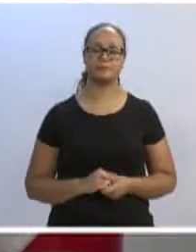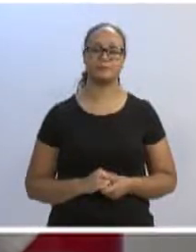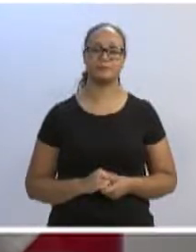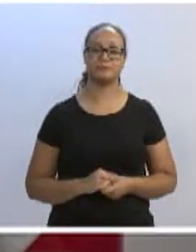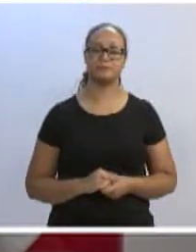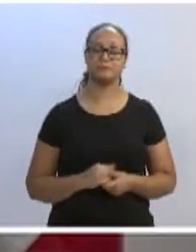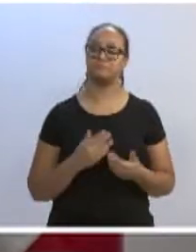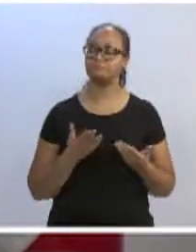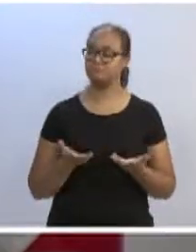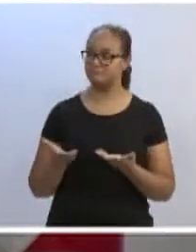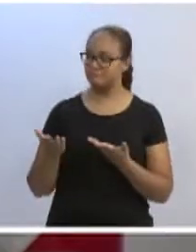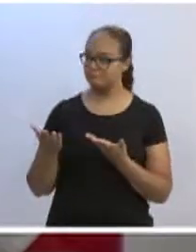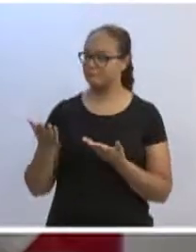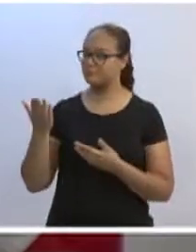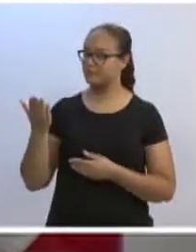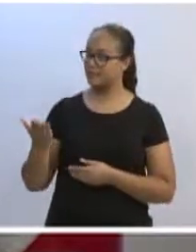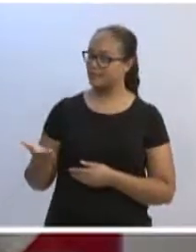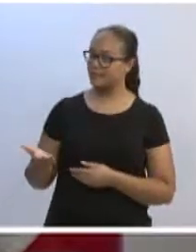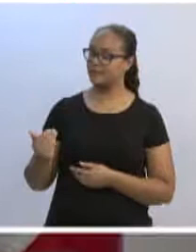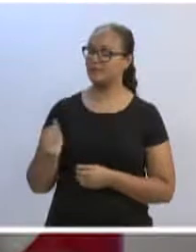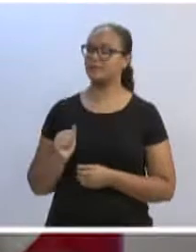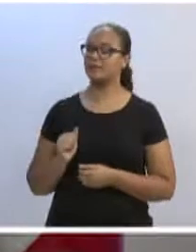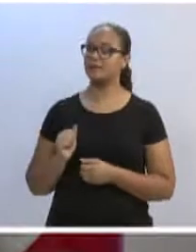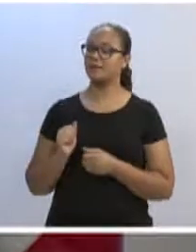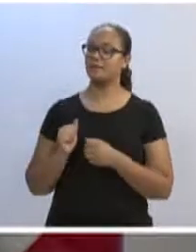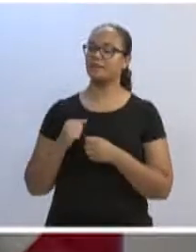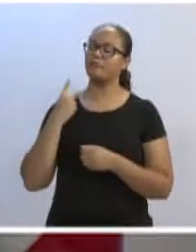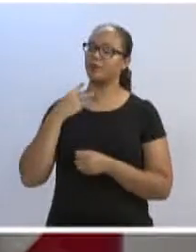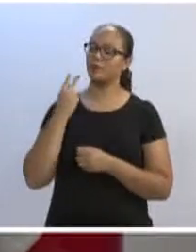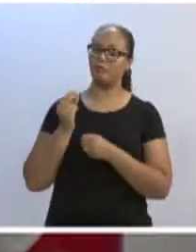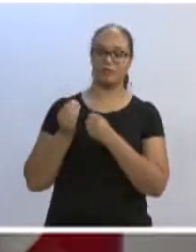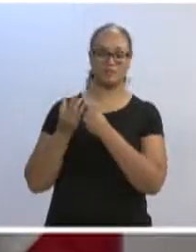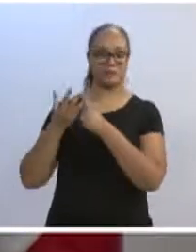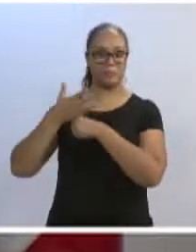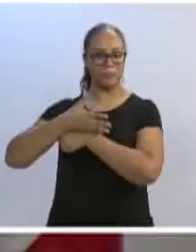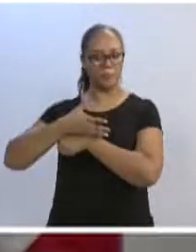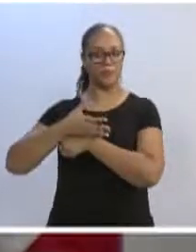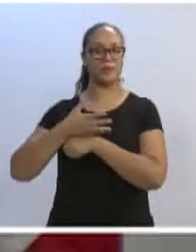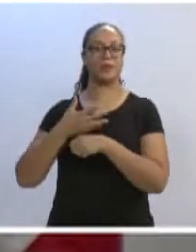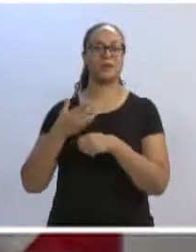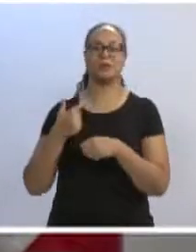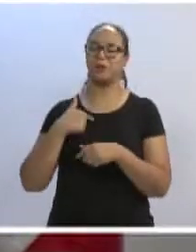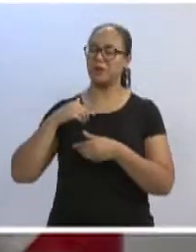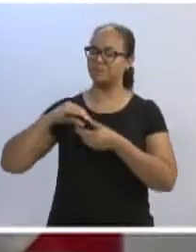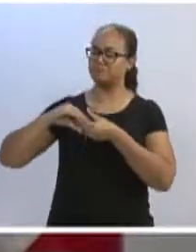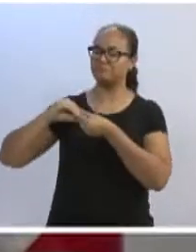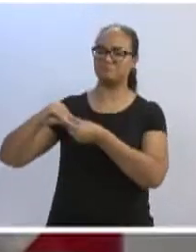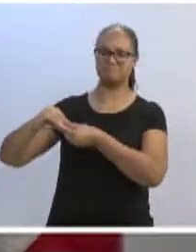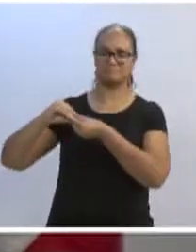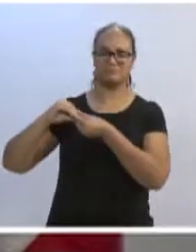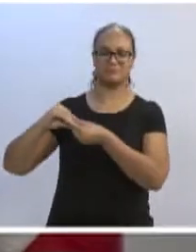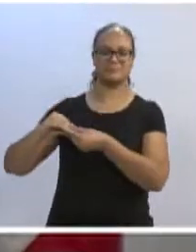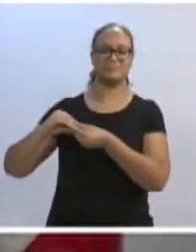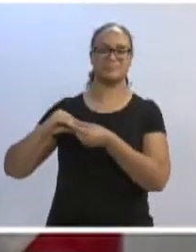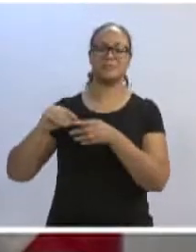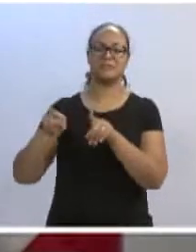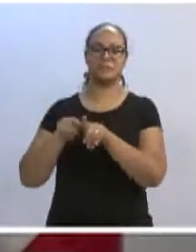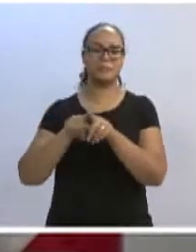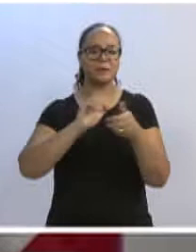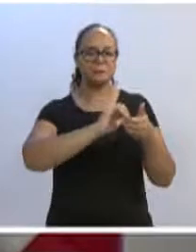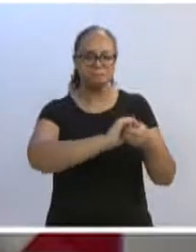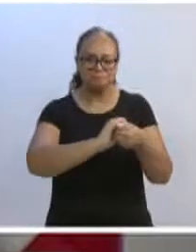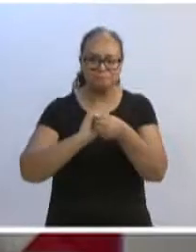Excelentíssimo senhor vereador Zeca Bombeiro, ao cumprimentá-lo, cumprimento aqui a todos os vereadores, a quem nos